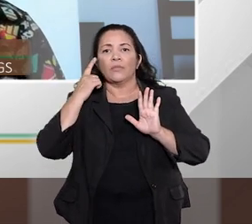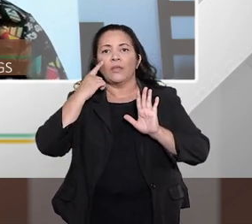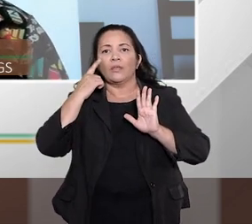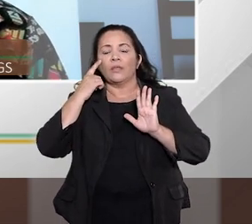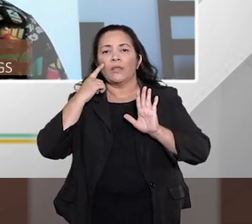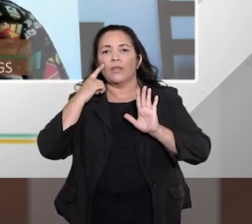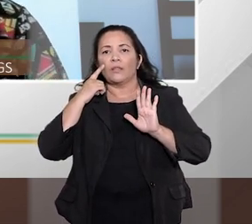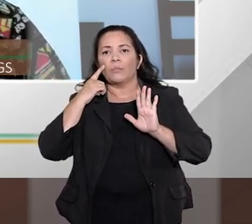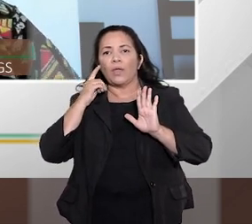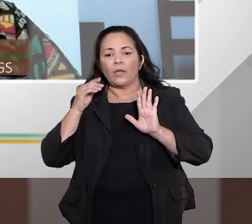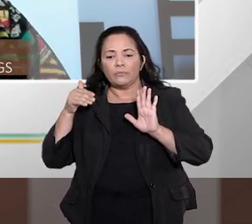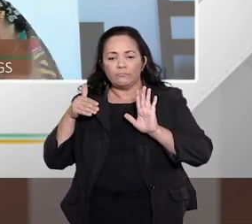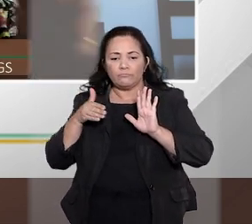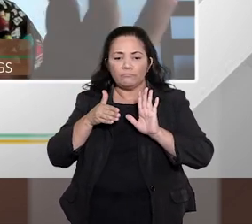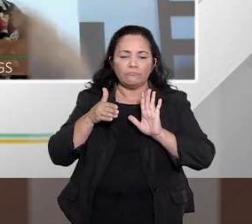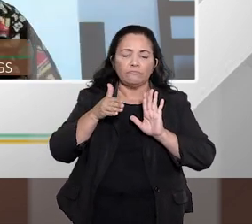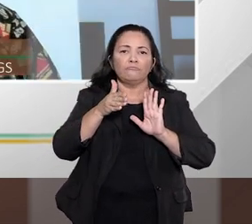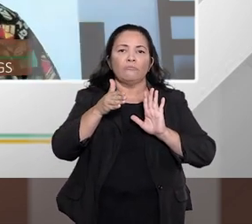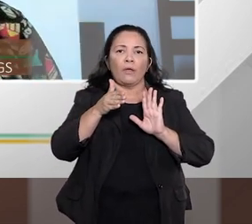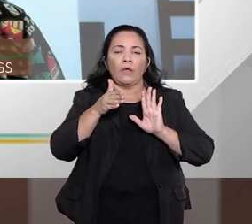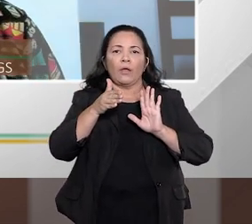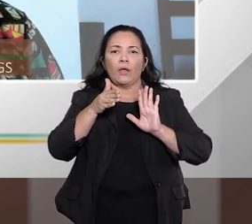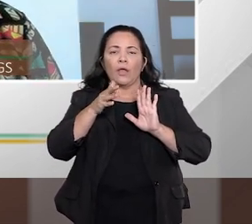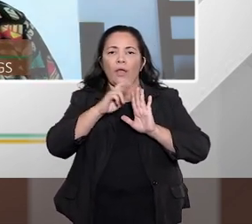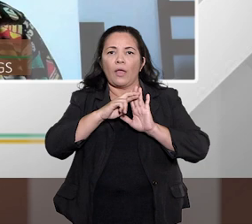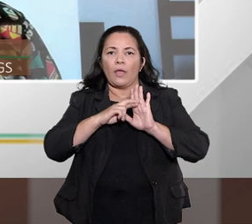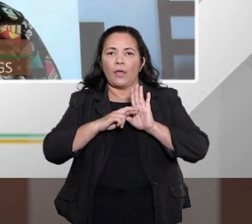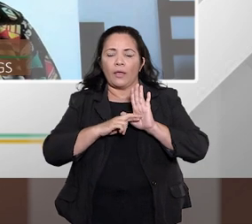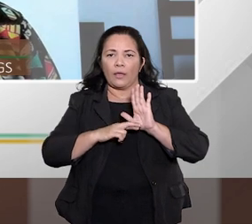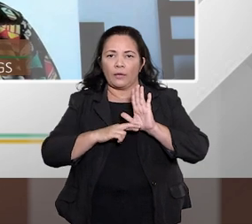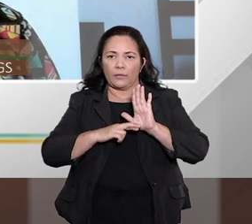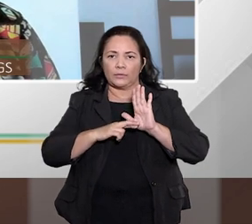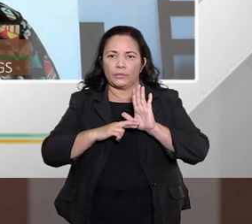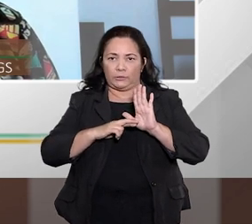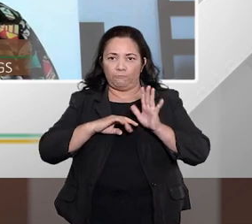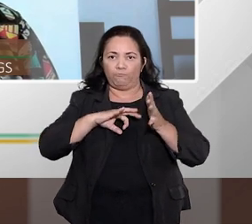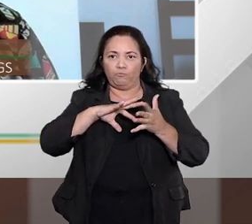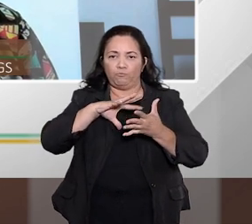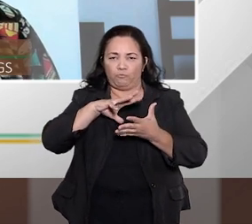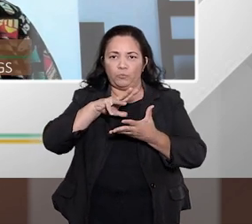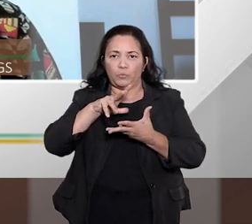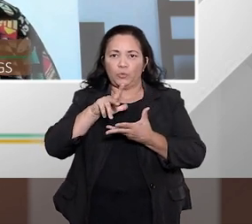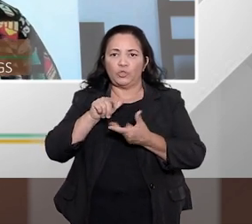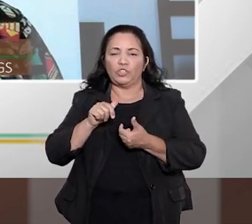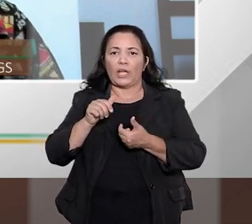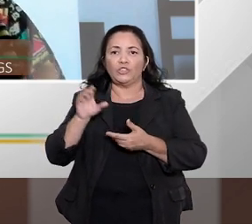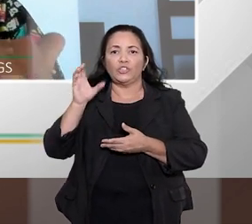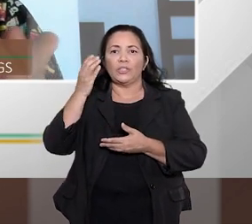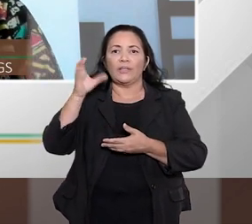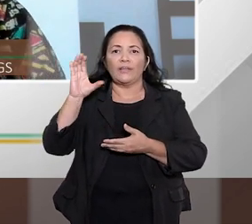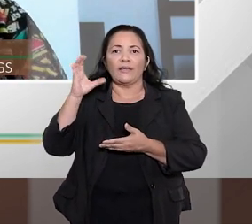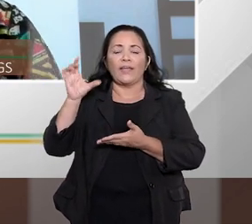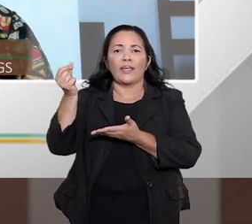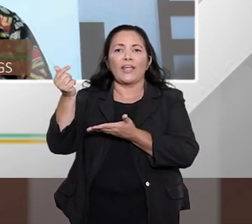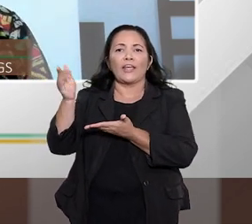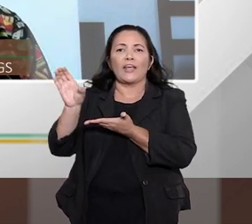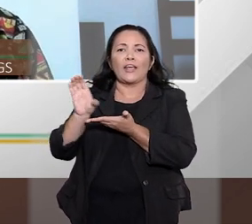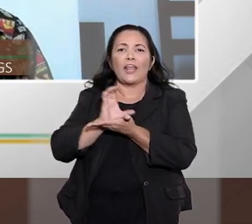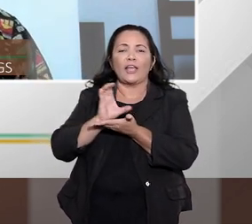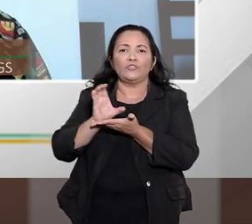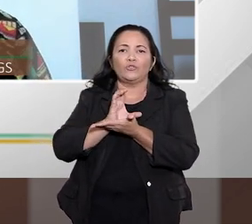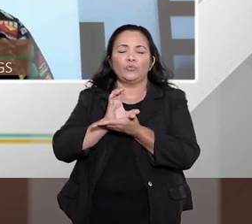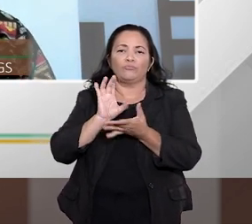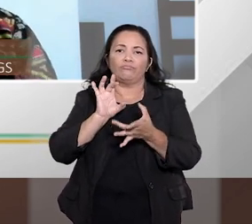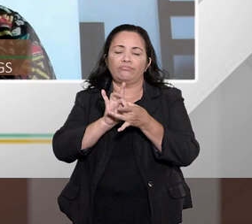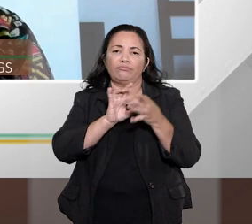linhas da OECD são linhas mundiais né de crédito responsável a pergunta é será que na